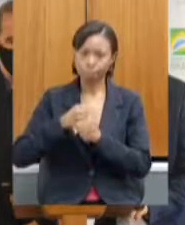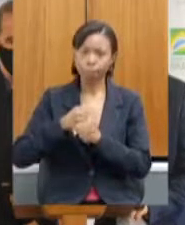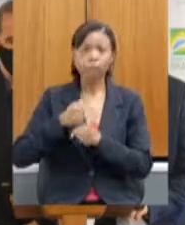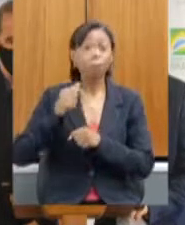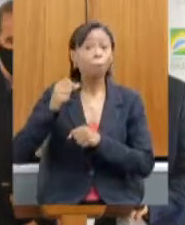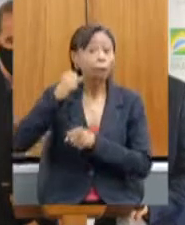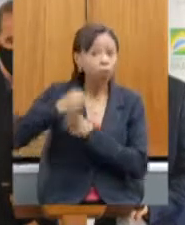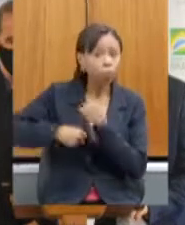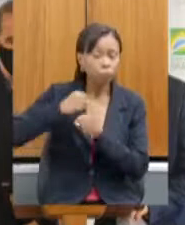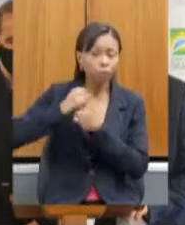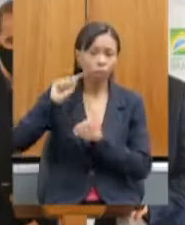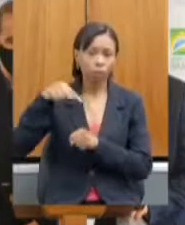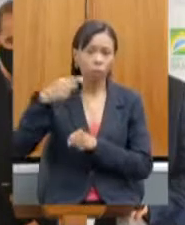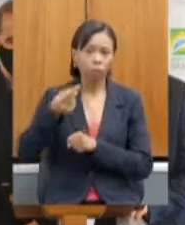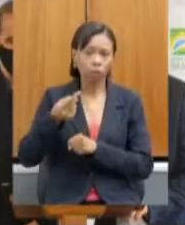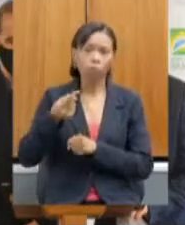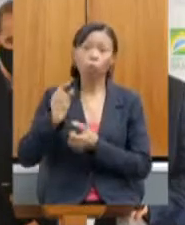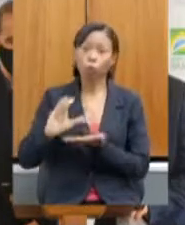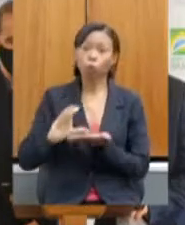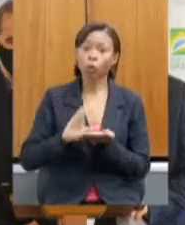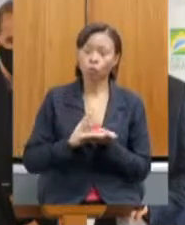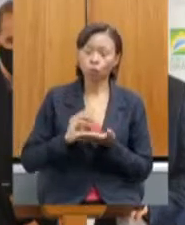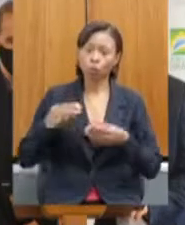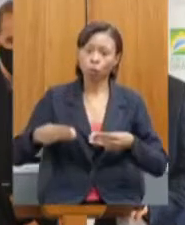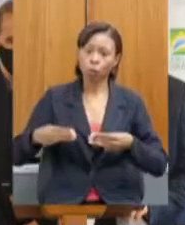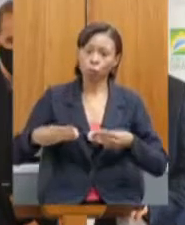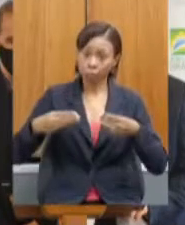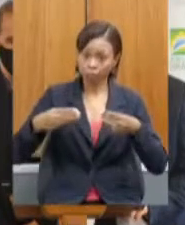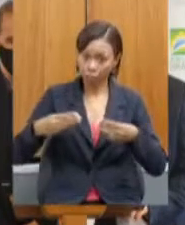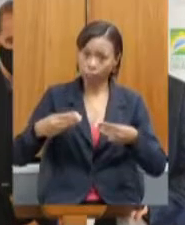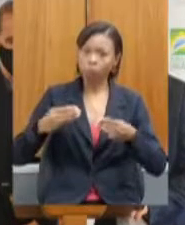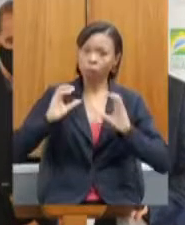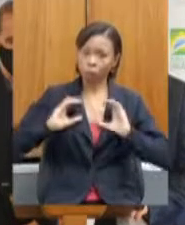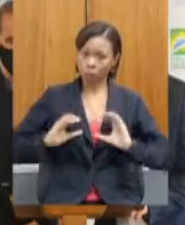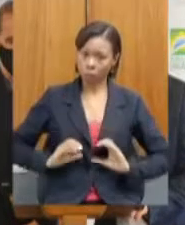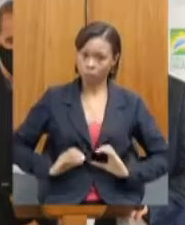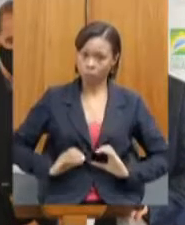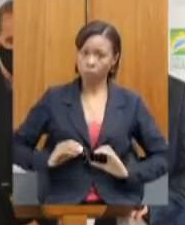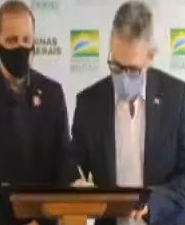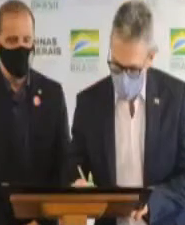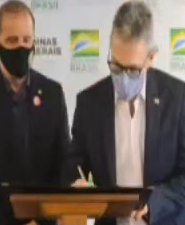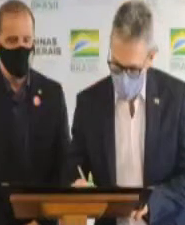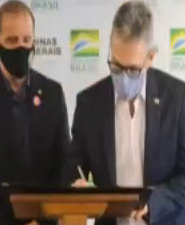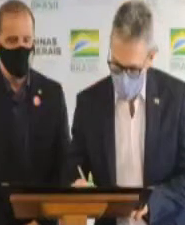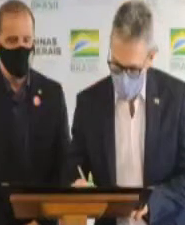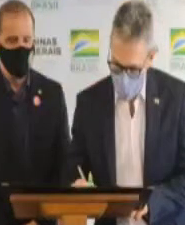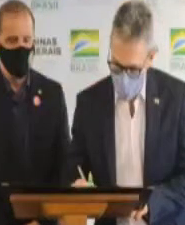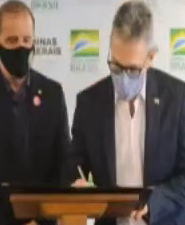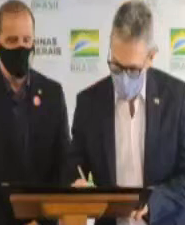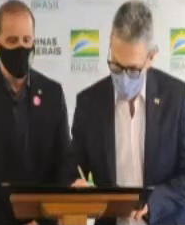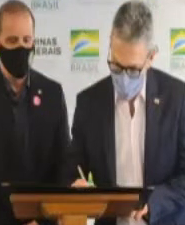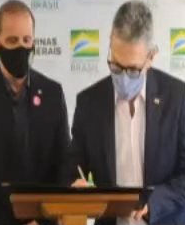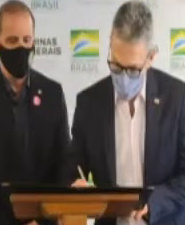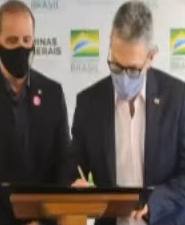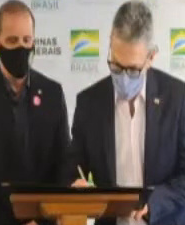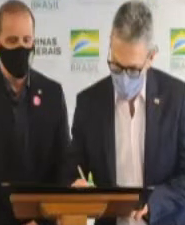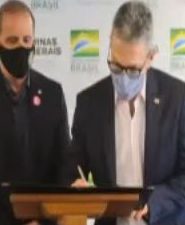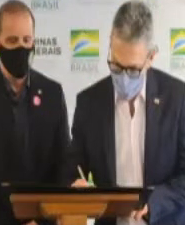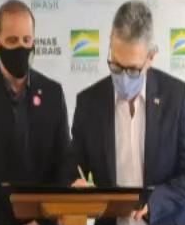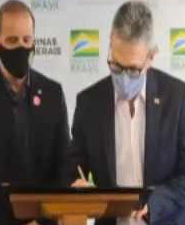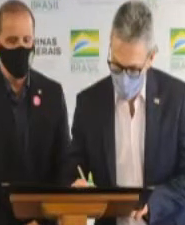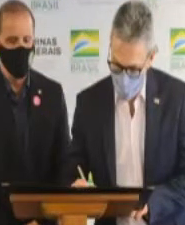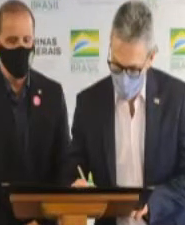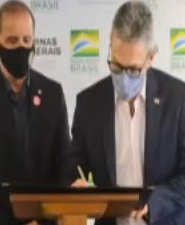aporte do Ministério da Cidadania, está aqui o nosso ministro que veio pessoalmente assinar, de 10,5 milhões, e nós estamos, então, nos